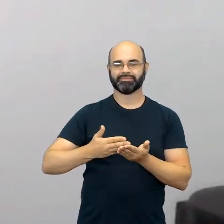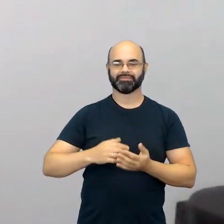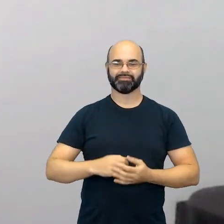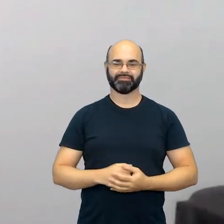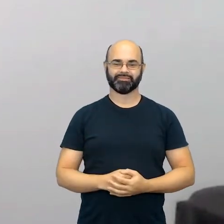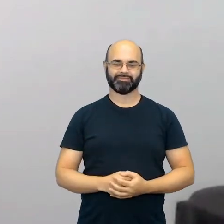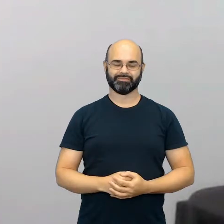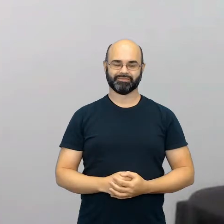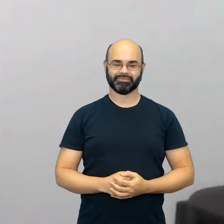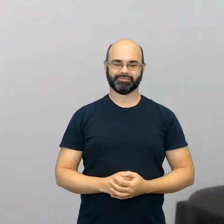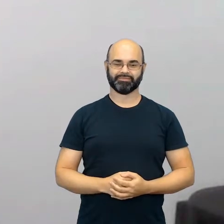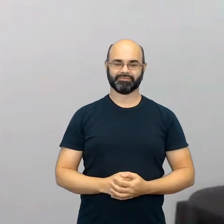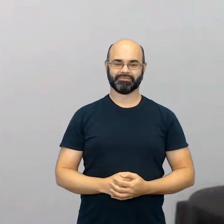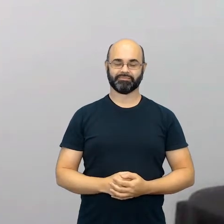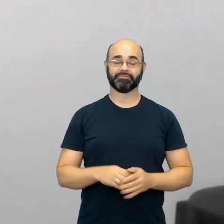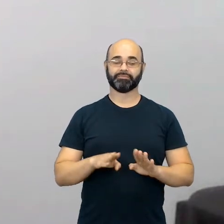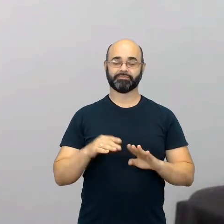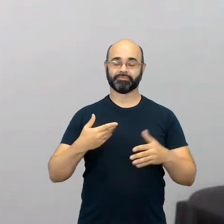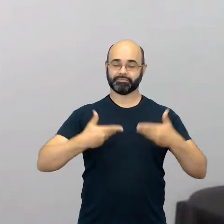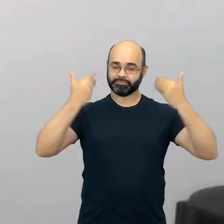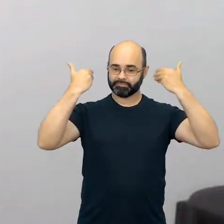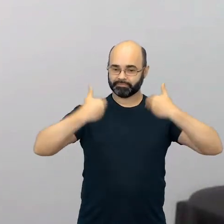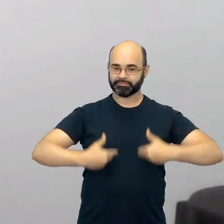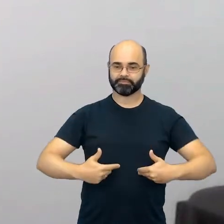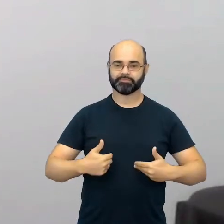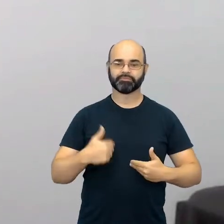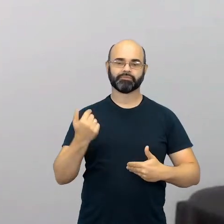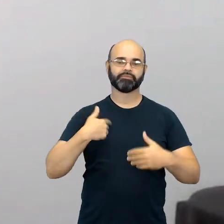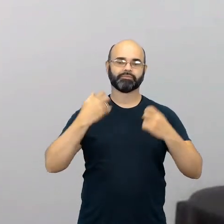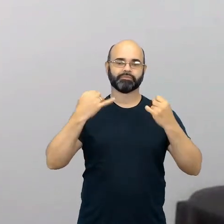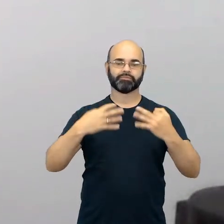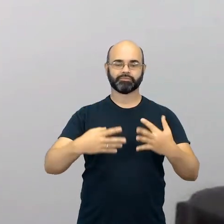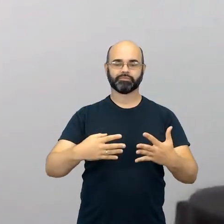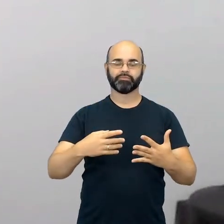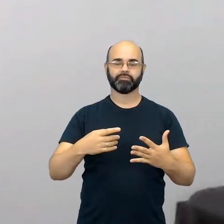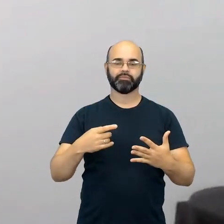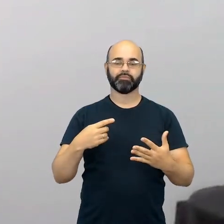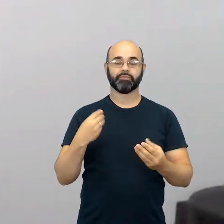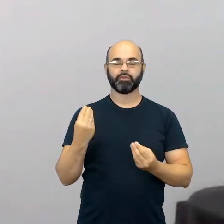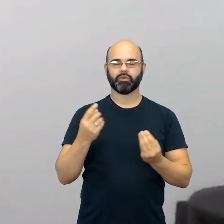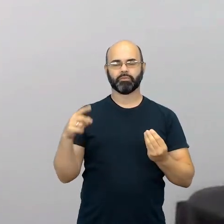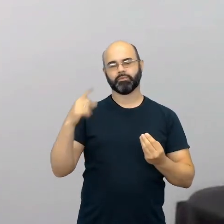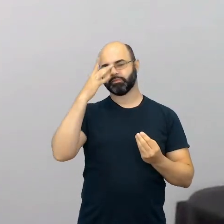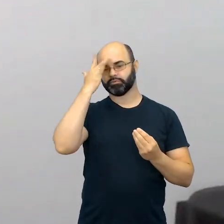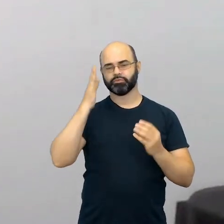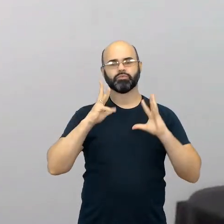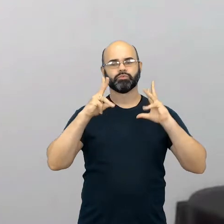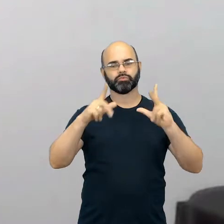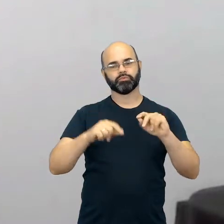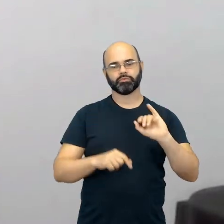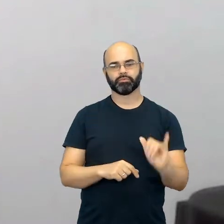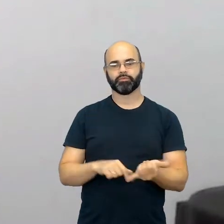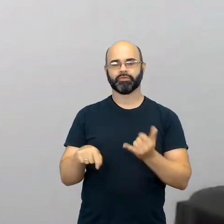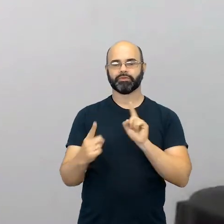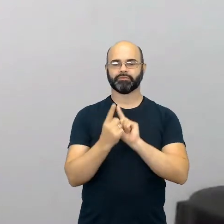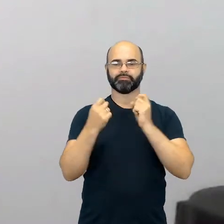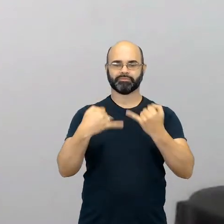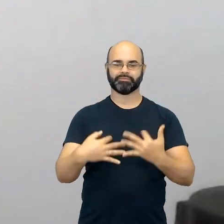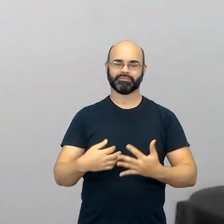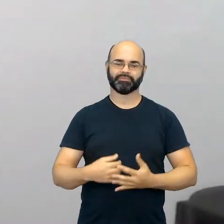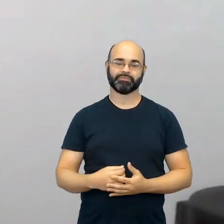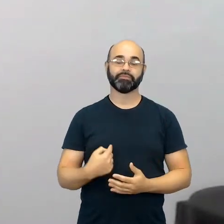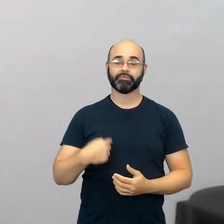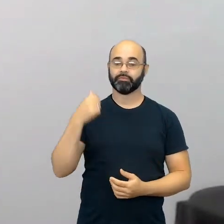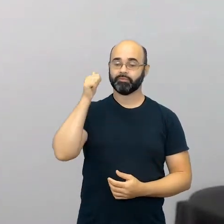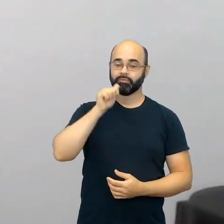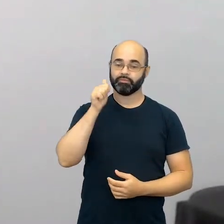vou fazer também minha autodescrição para que a gente esteja aí atendendo a todos na nossa TTC. Eu sou uma